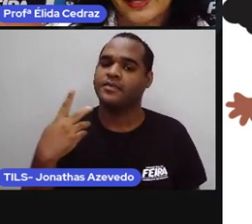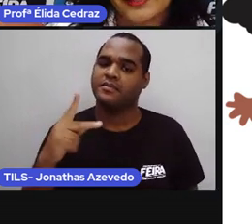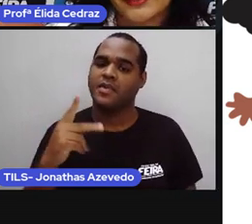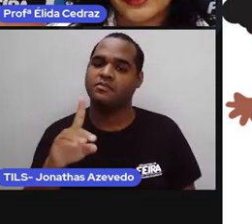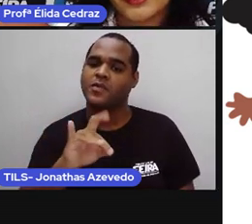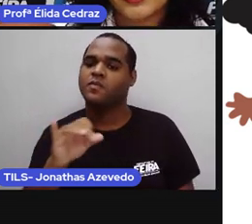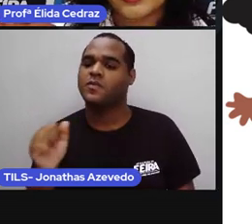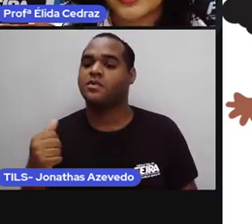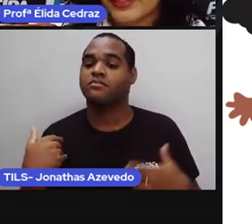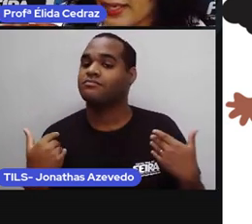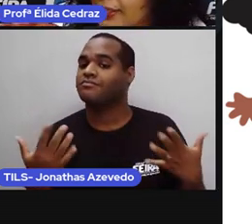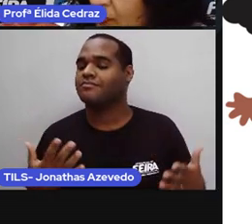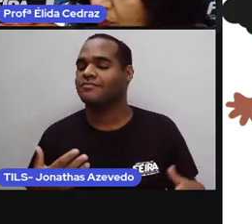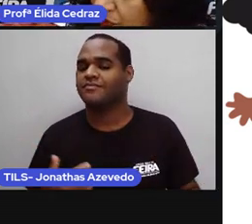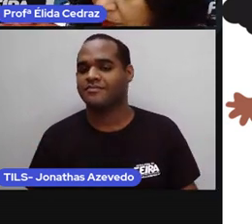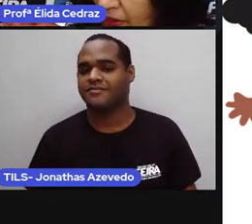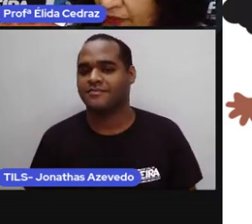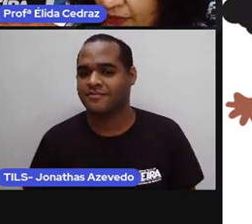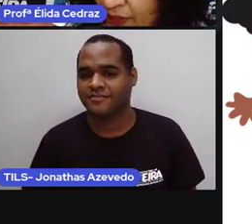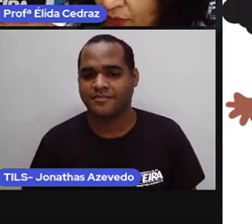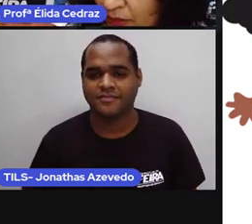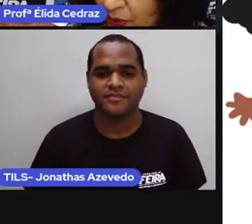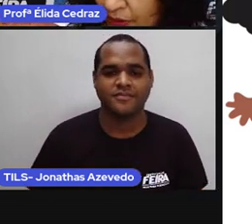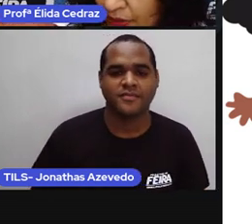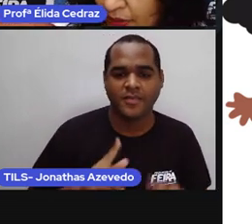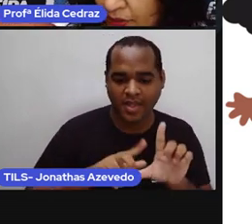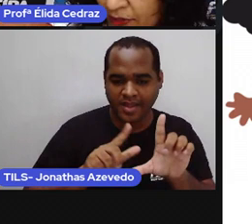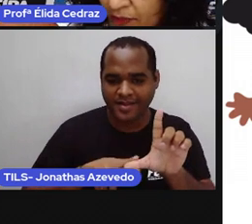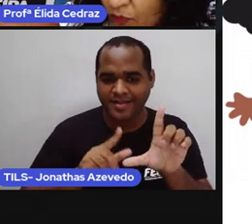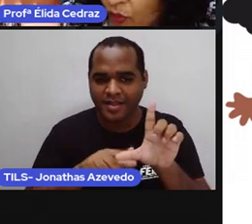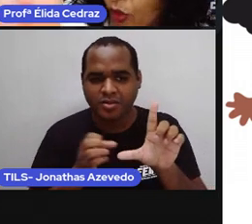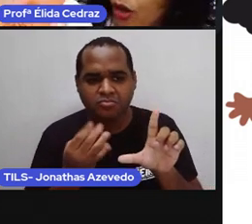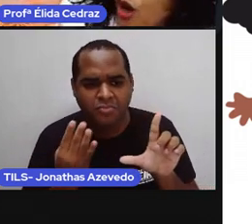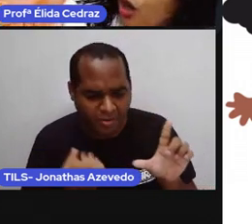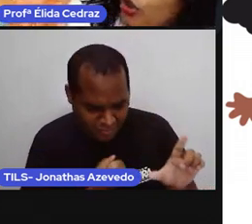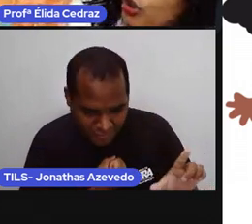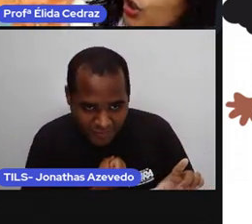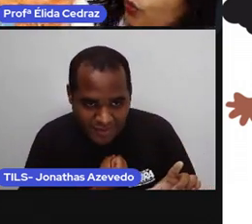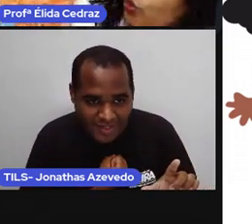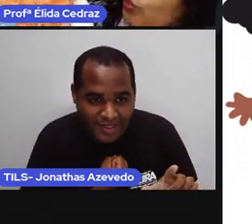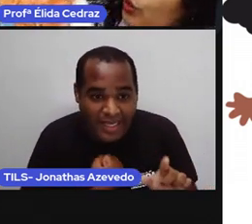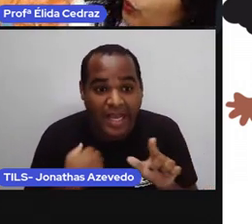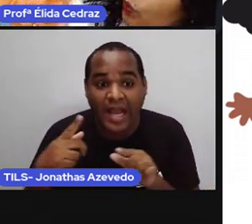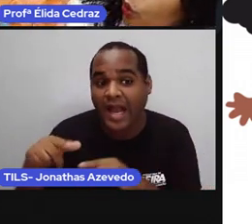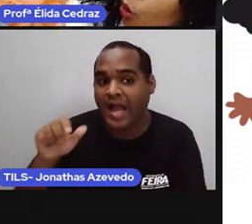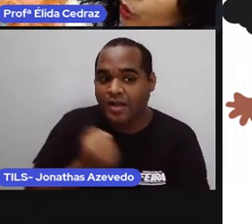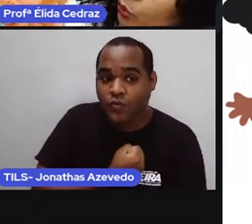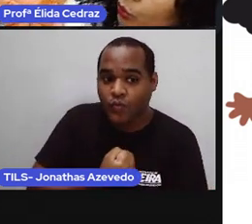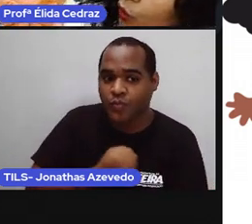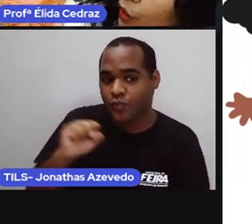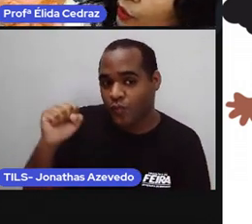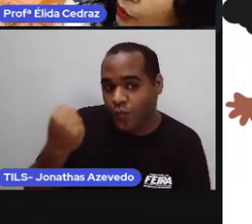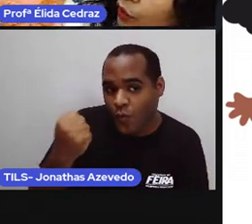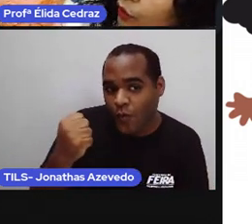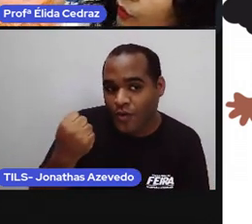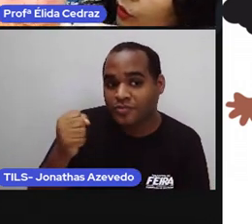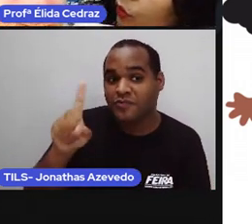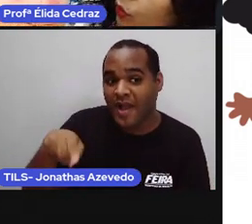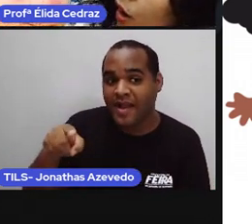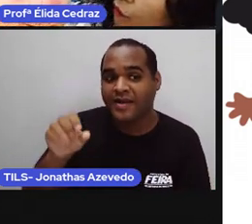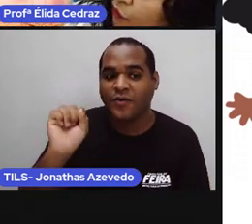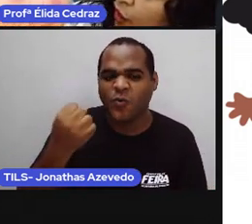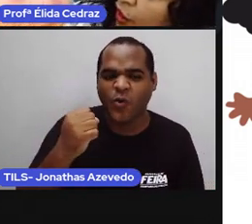aquela? Hein, senhor alfabeto? Que número é aquele? Ali é o número oito, Elida.